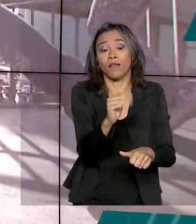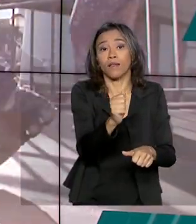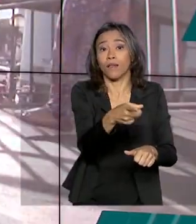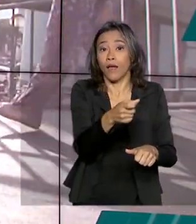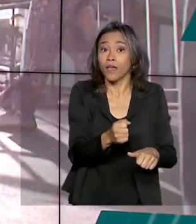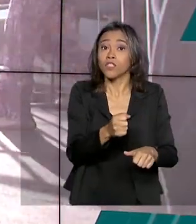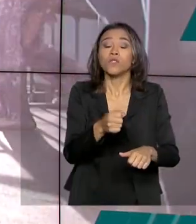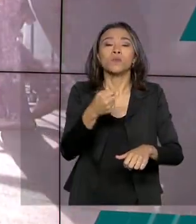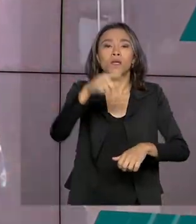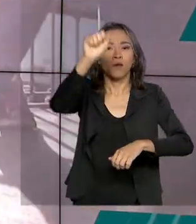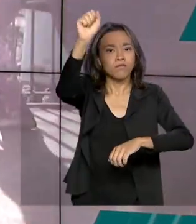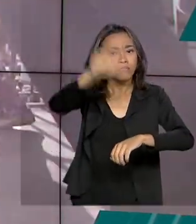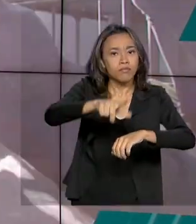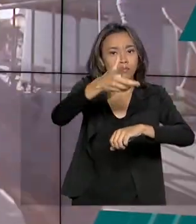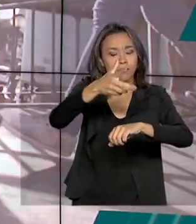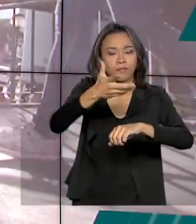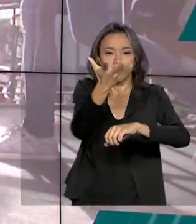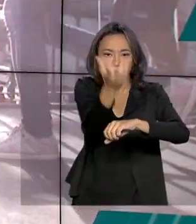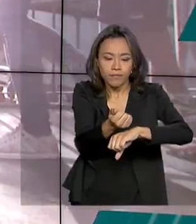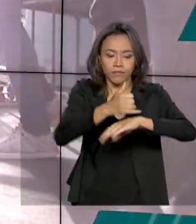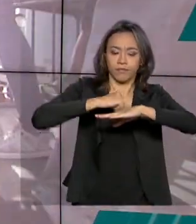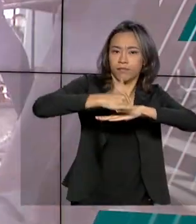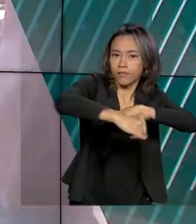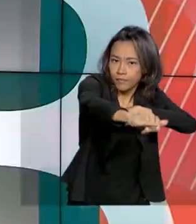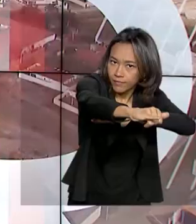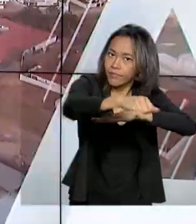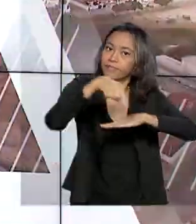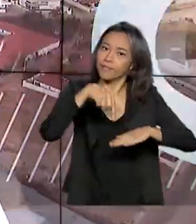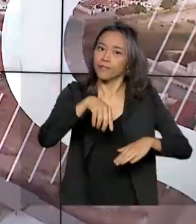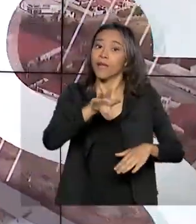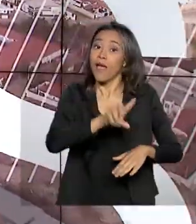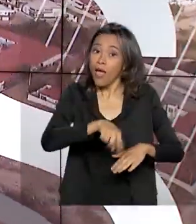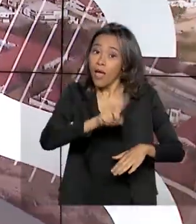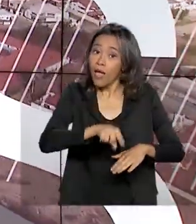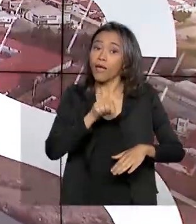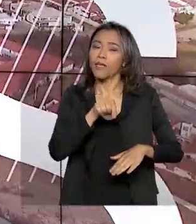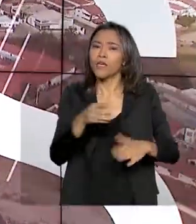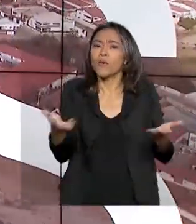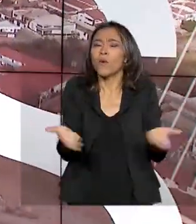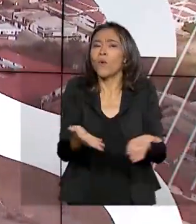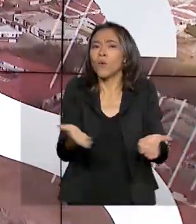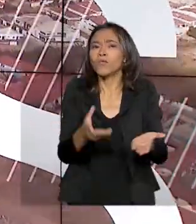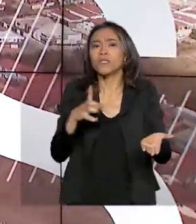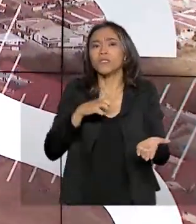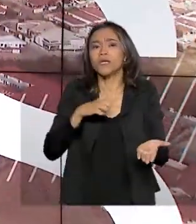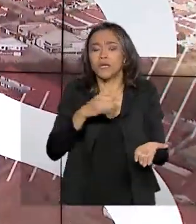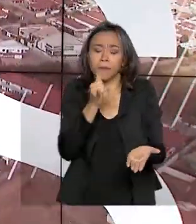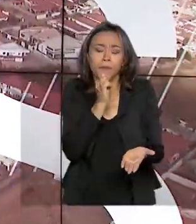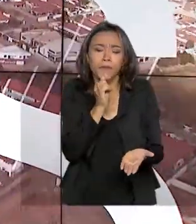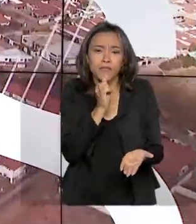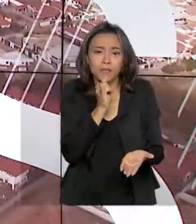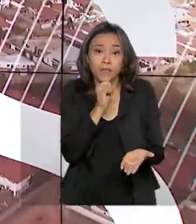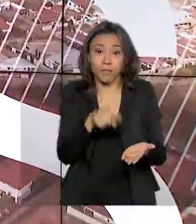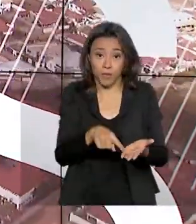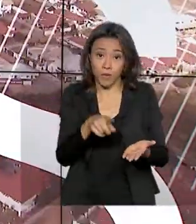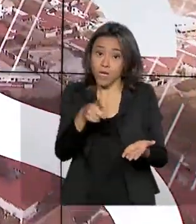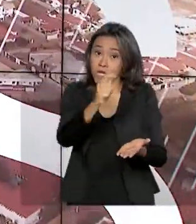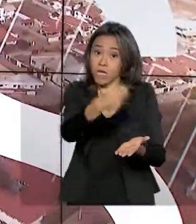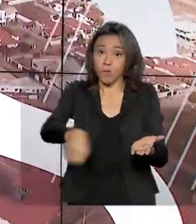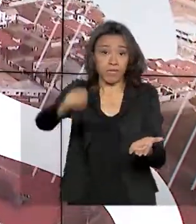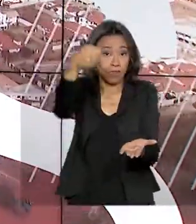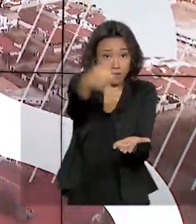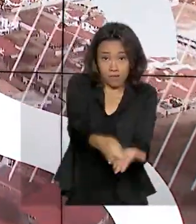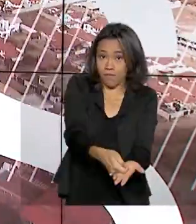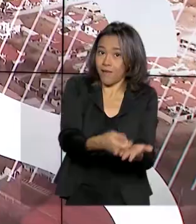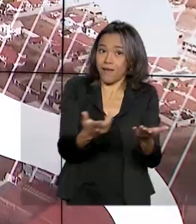consumidores para uso próprio. É a chamada geração distribuída, que hoje conta, por exemplo, com a isenção do pagamento de